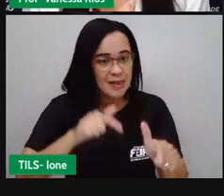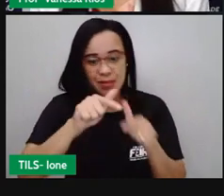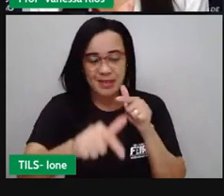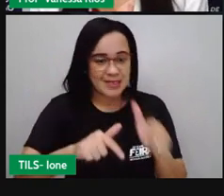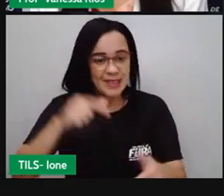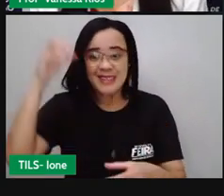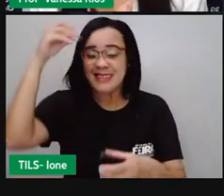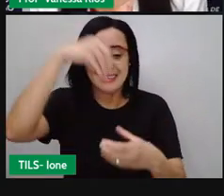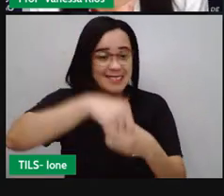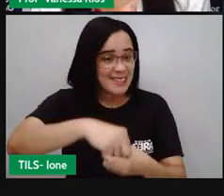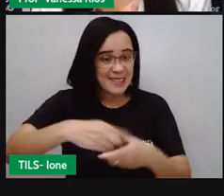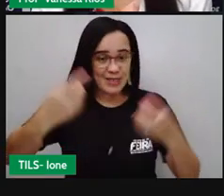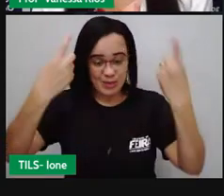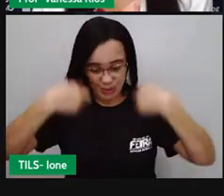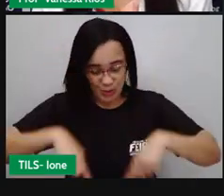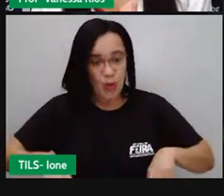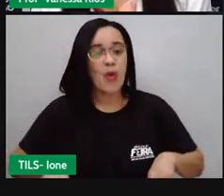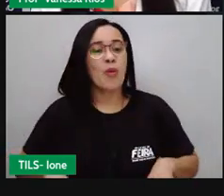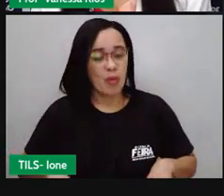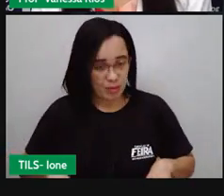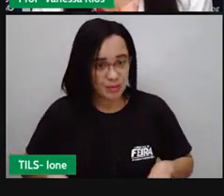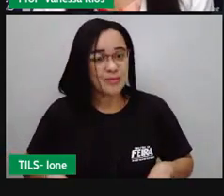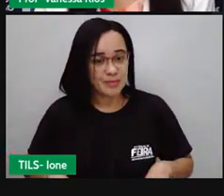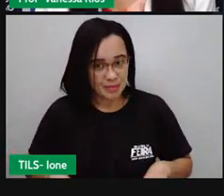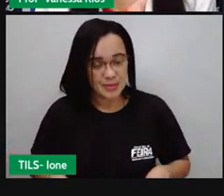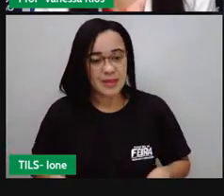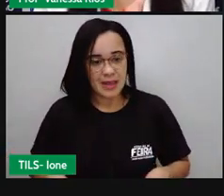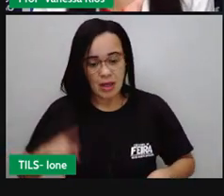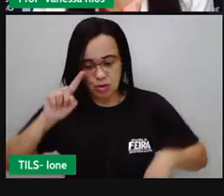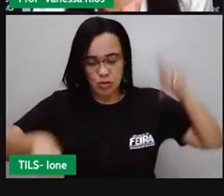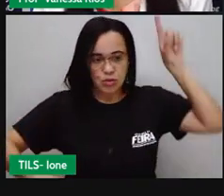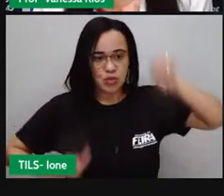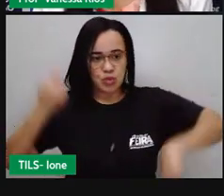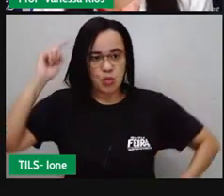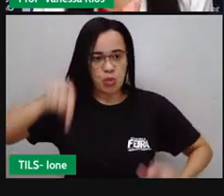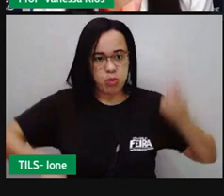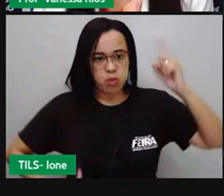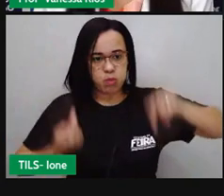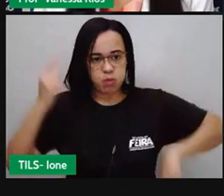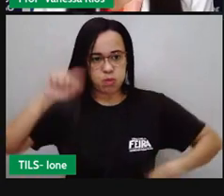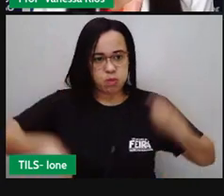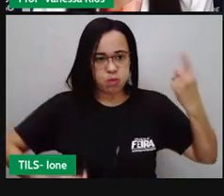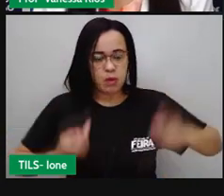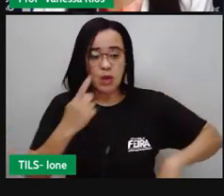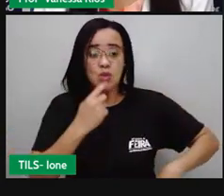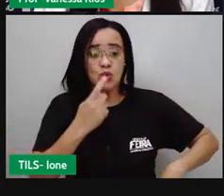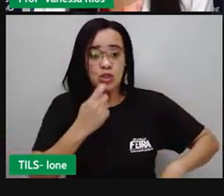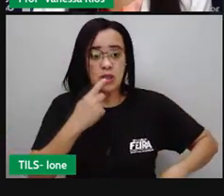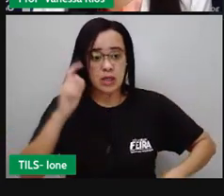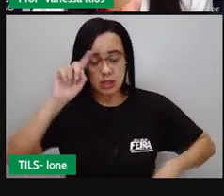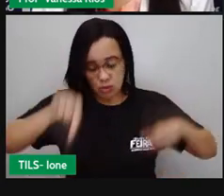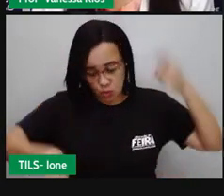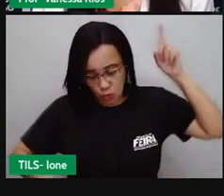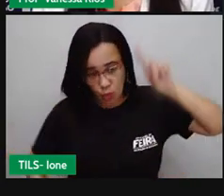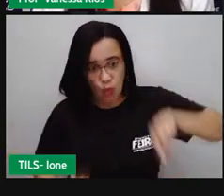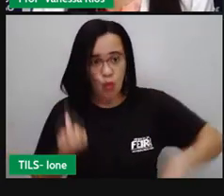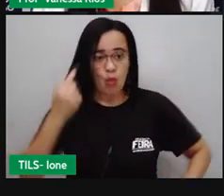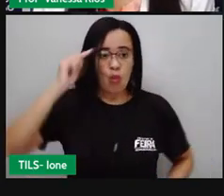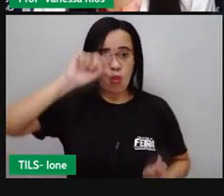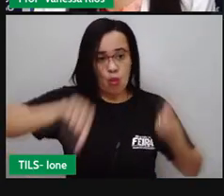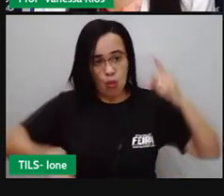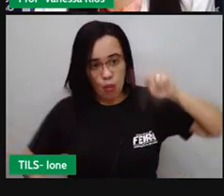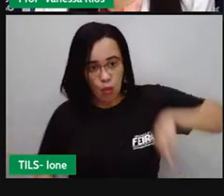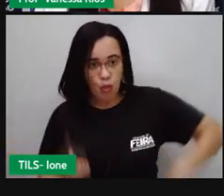circulatório. Que é o sistema responsável por fazer o nosso sangue circular por todo o nosso corpo. E é